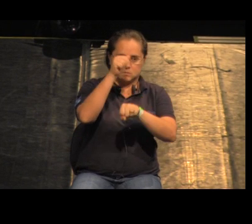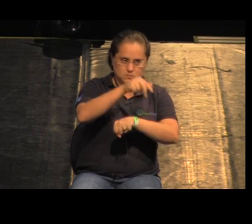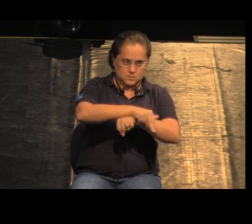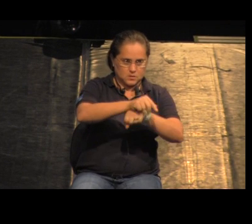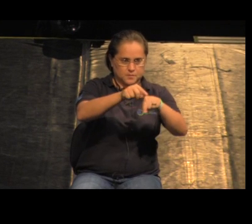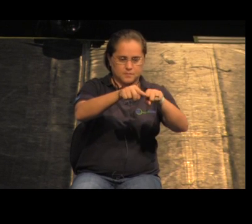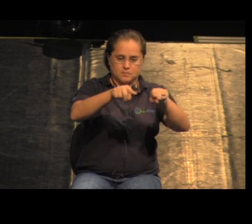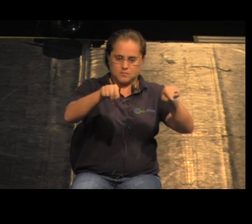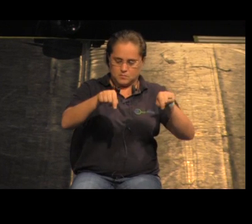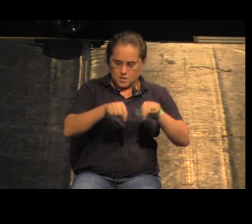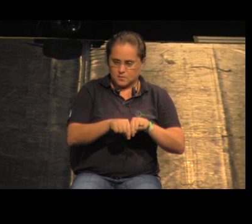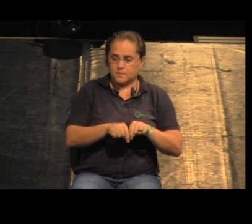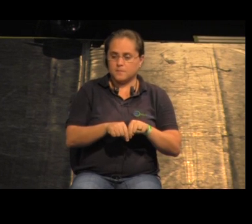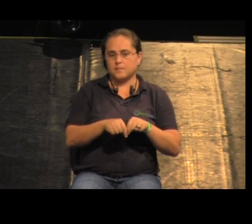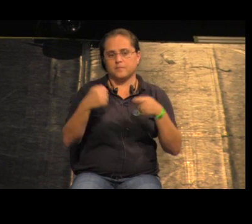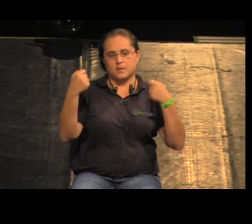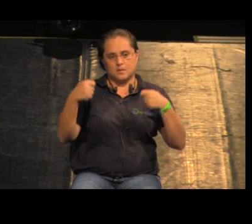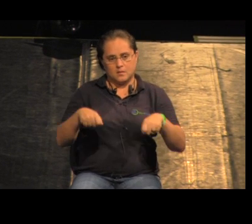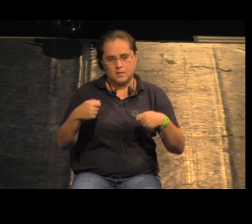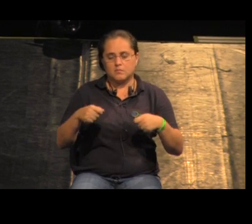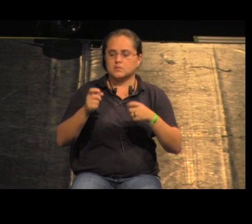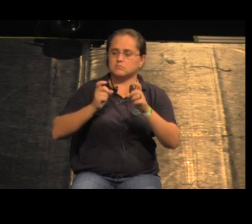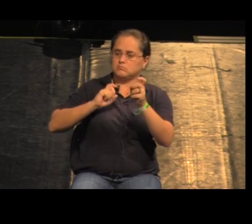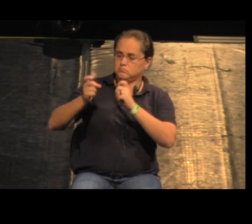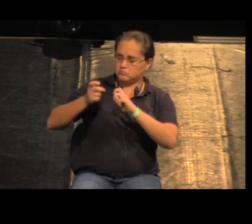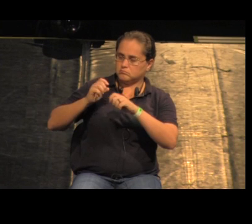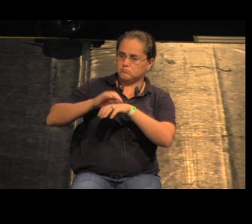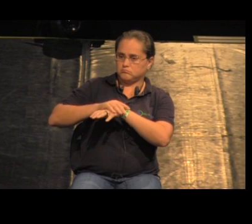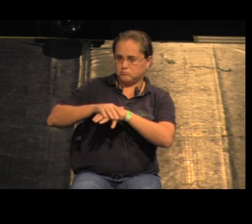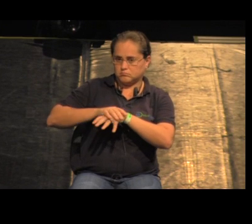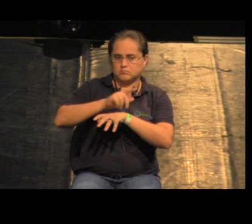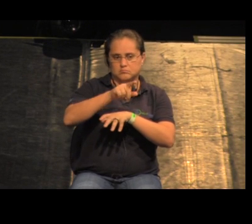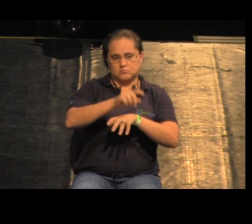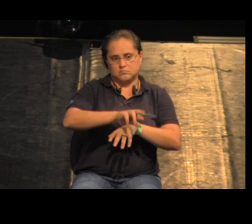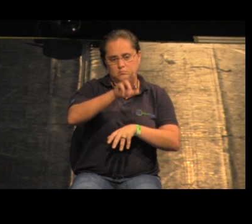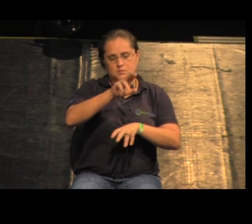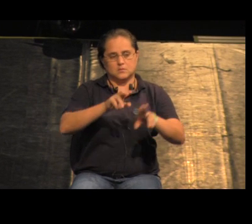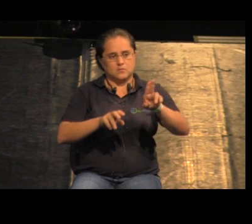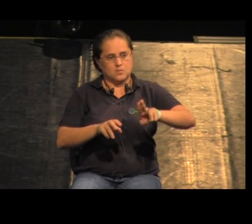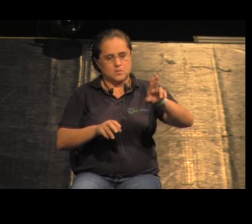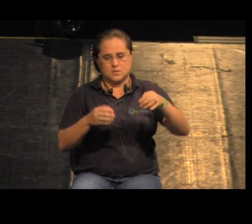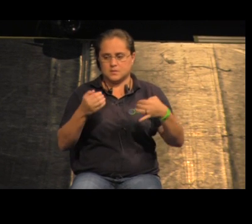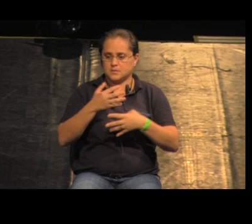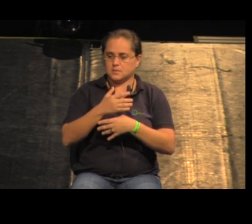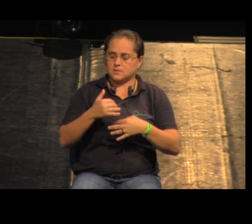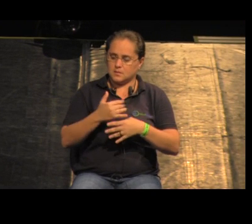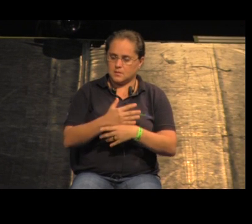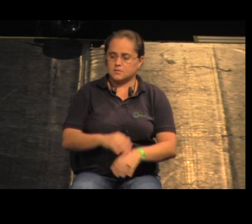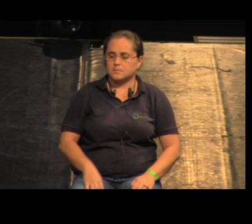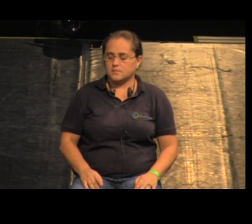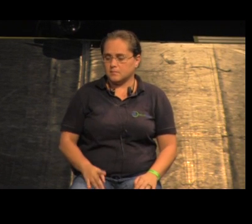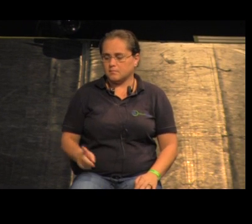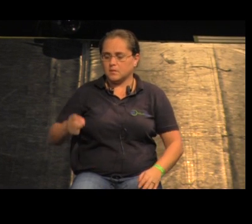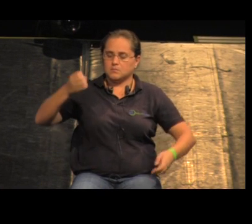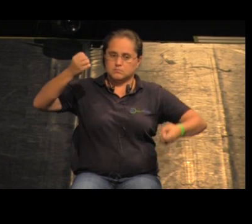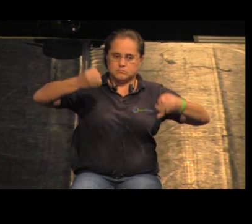as áreas ocupáveis que são as cinzas deveriam ser justamente discutidas por aqueles que vão usar a cidade bom aqui tem uma descrição